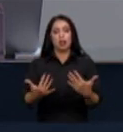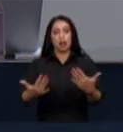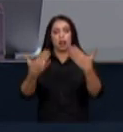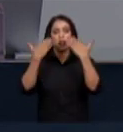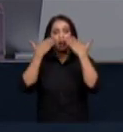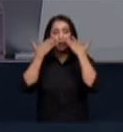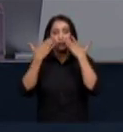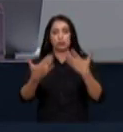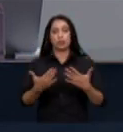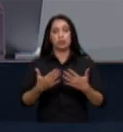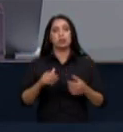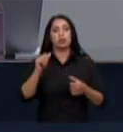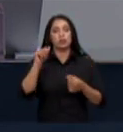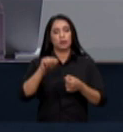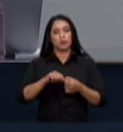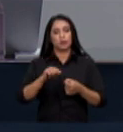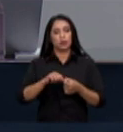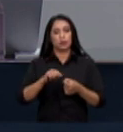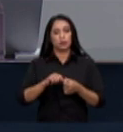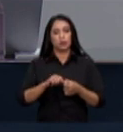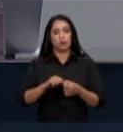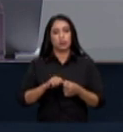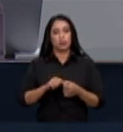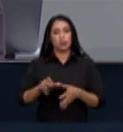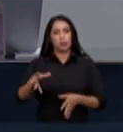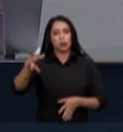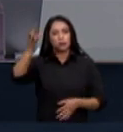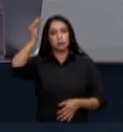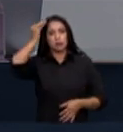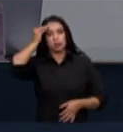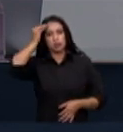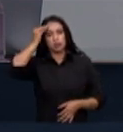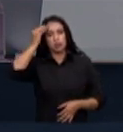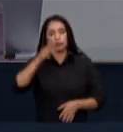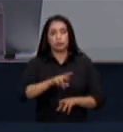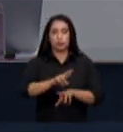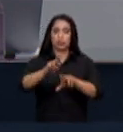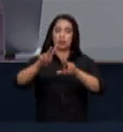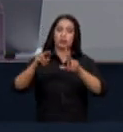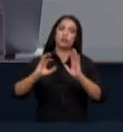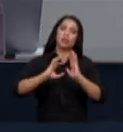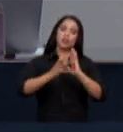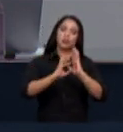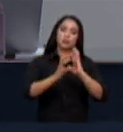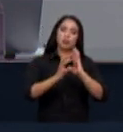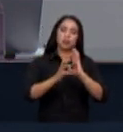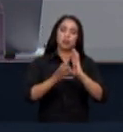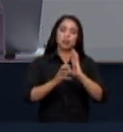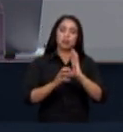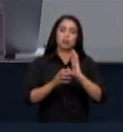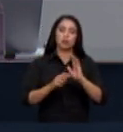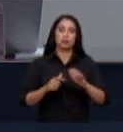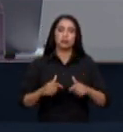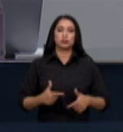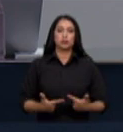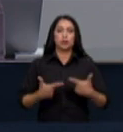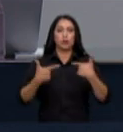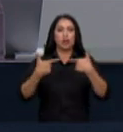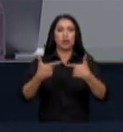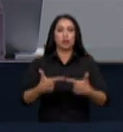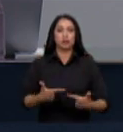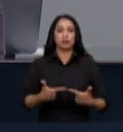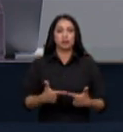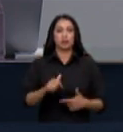convocada em razão do ajuizamento por diferentes partidos de uma ação constitucional